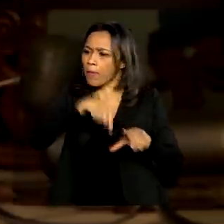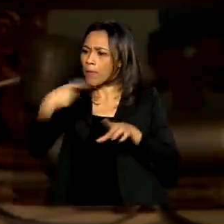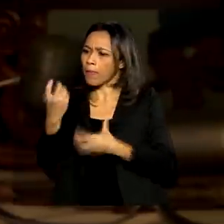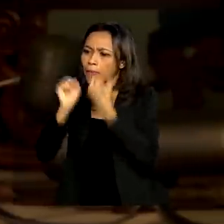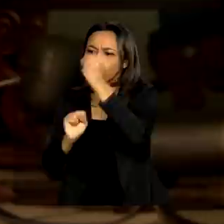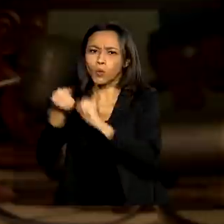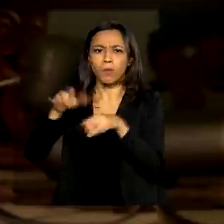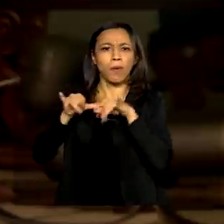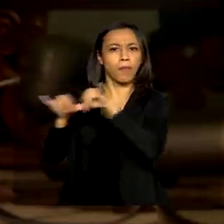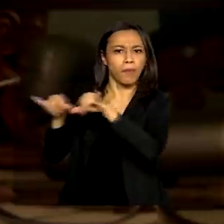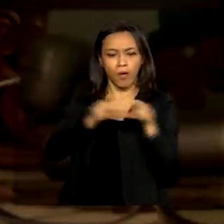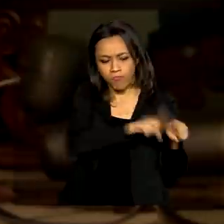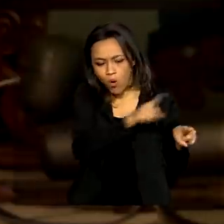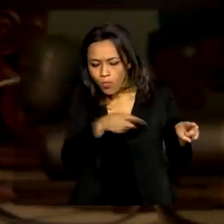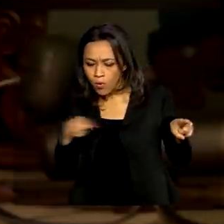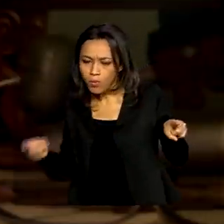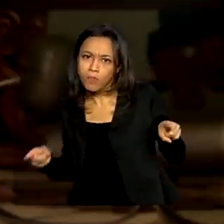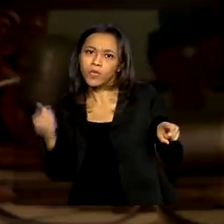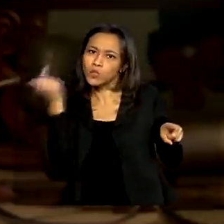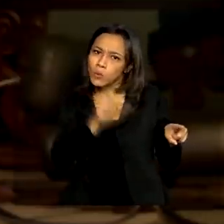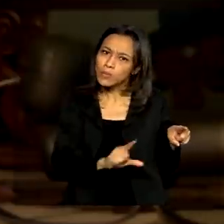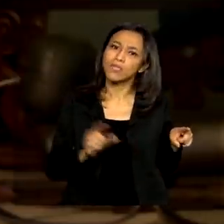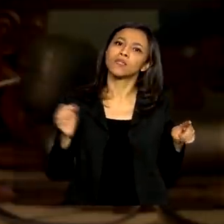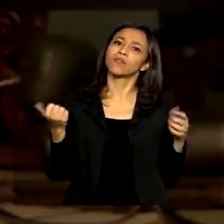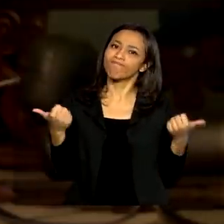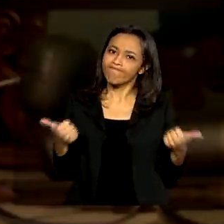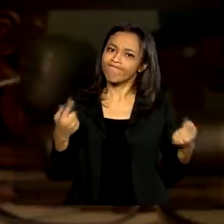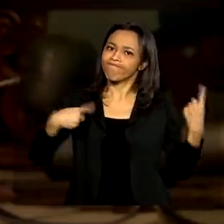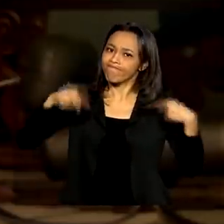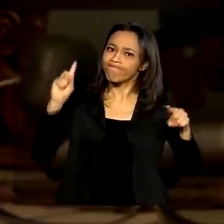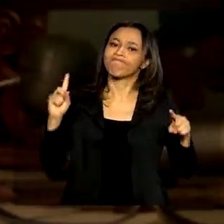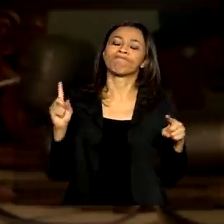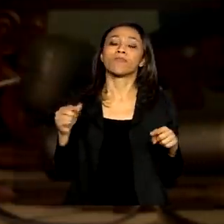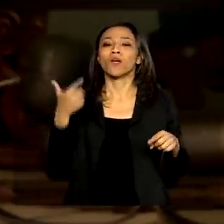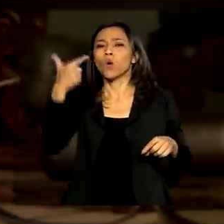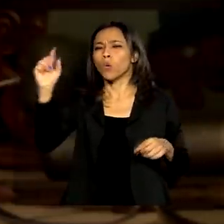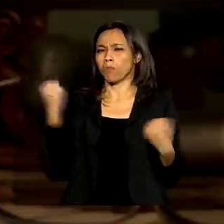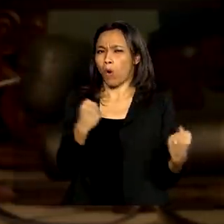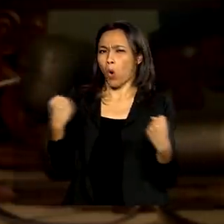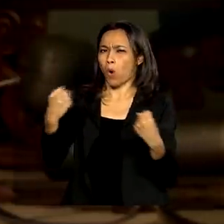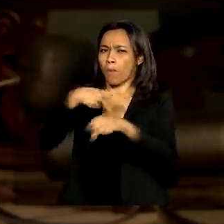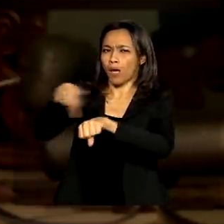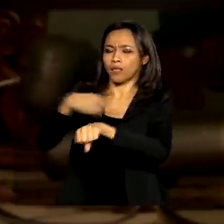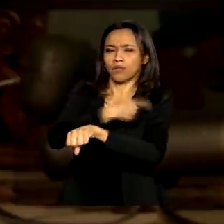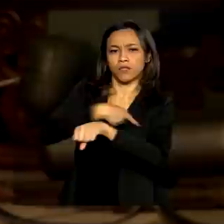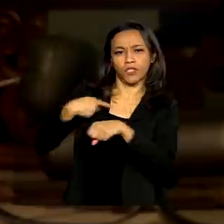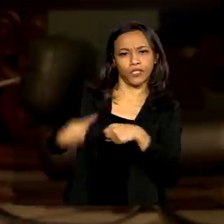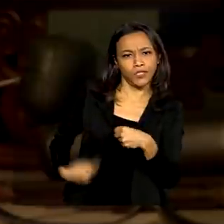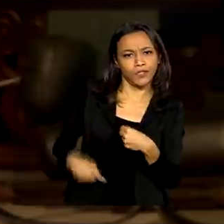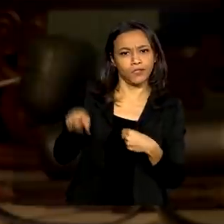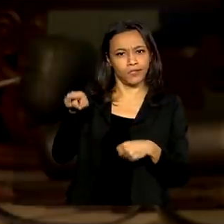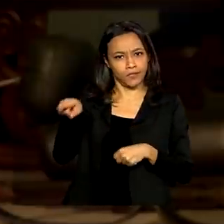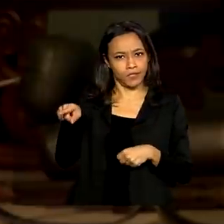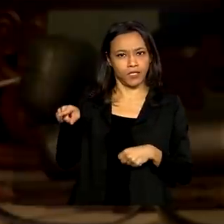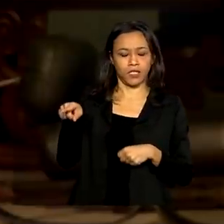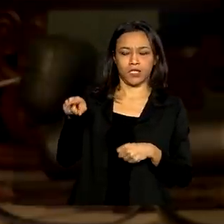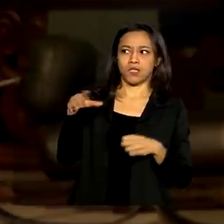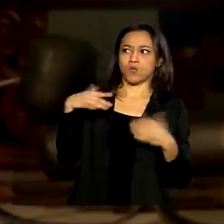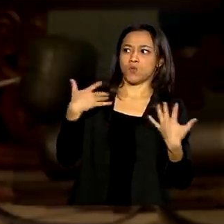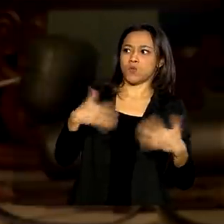do planeta no pós-pandemia. Algumas potências como China e etc., que se colocaram como